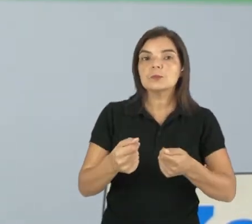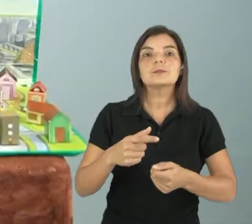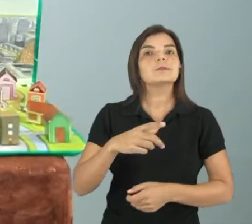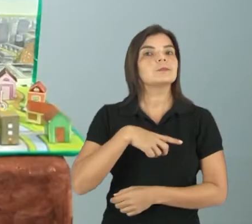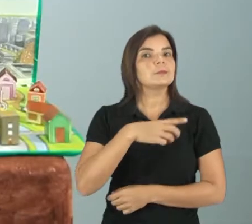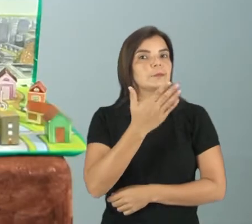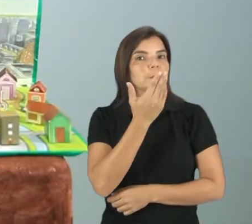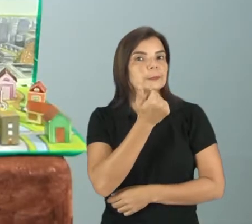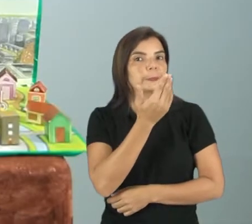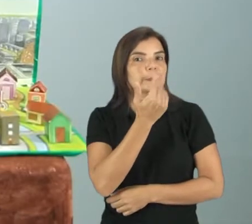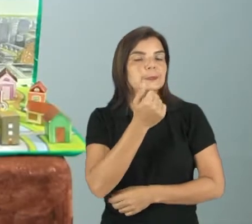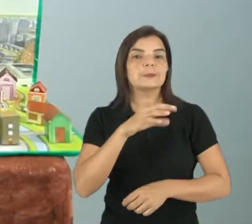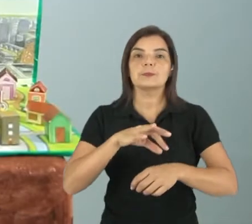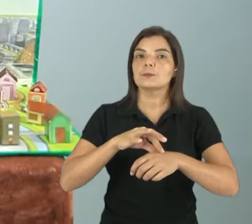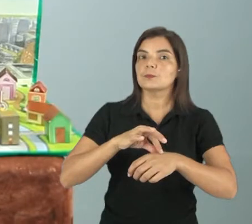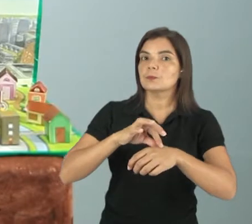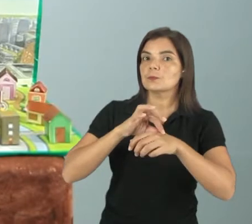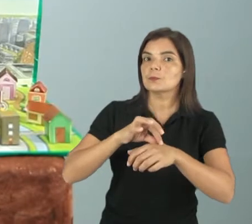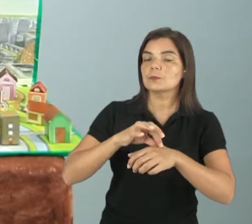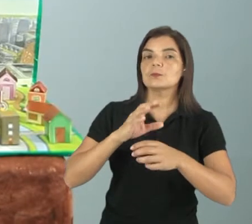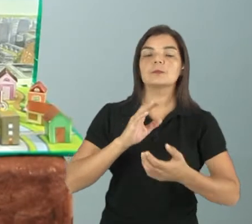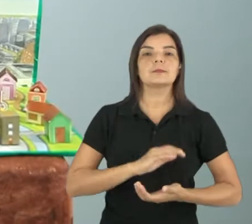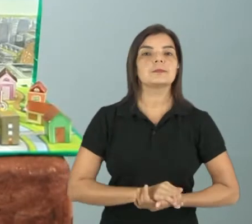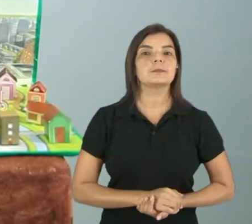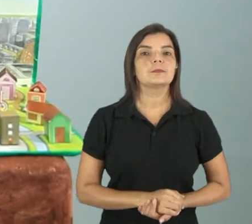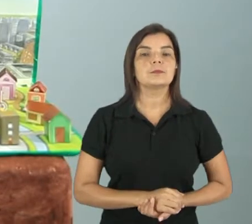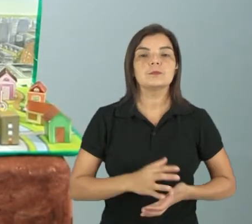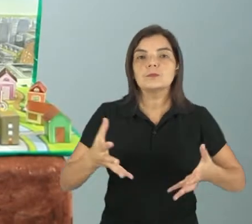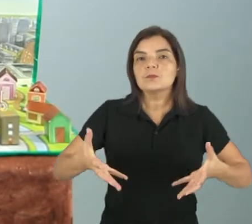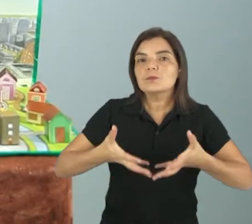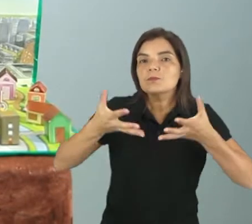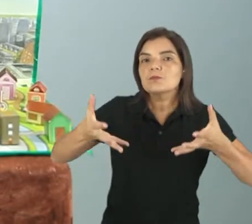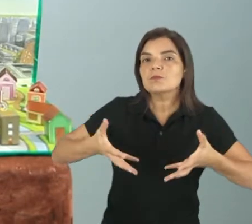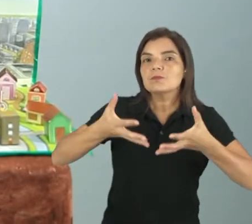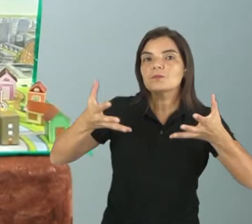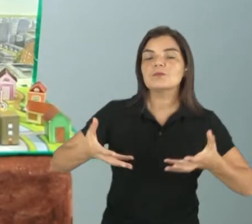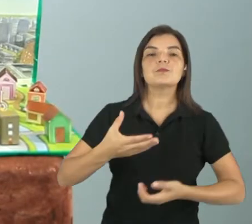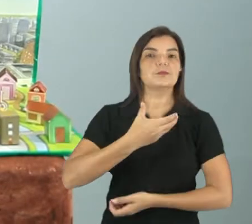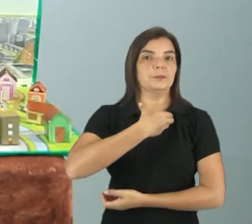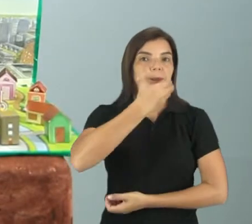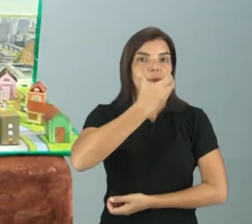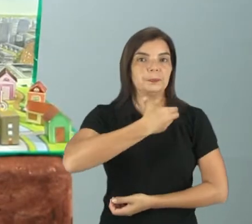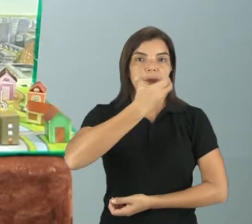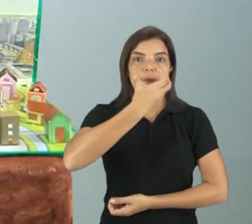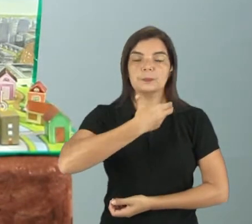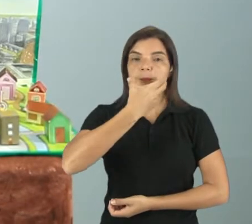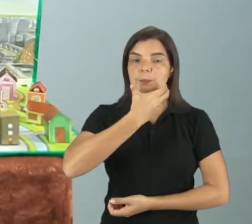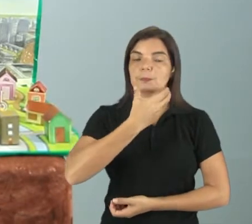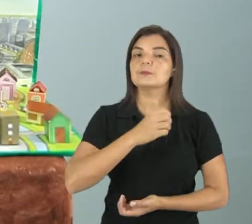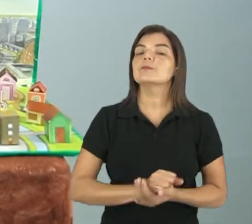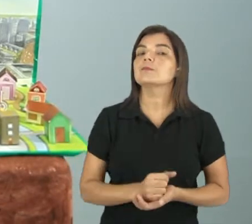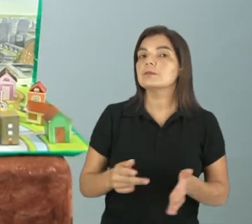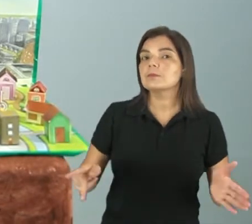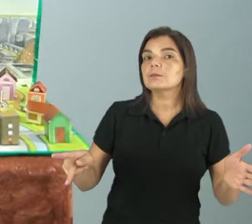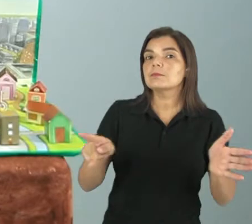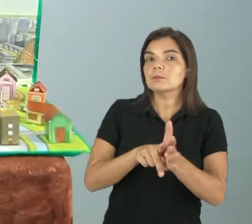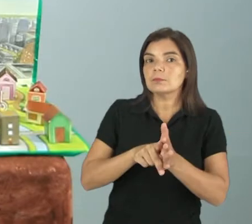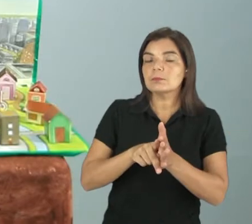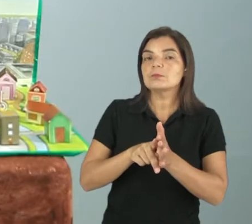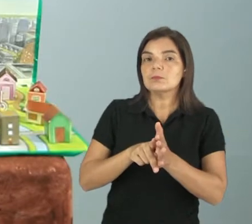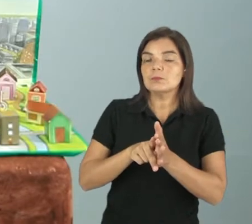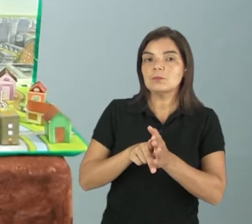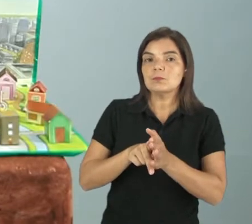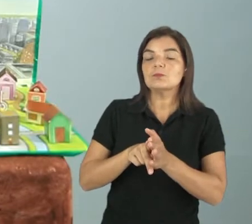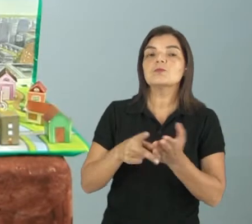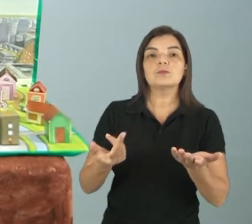consumimos, como carnes, legumes, frutas, né, são cultivados, são, né,